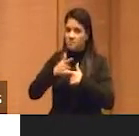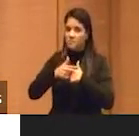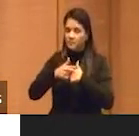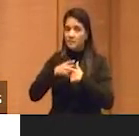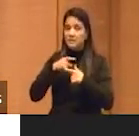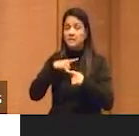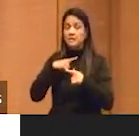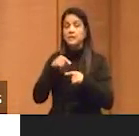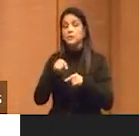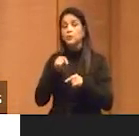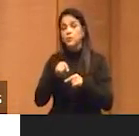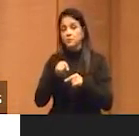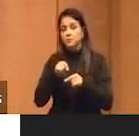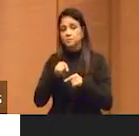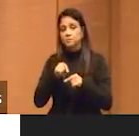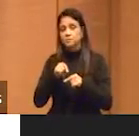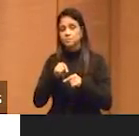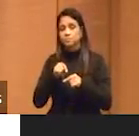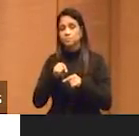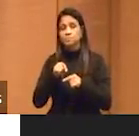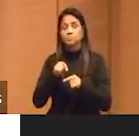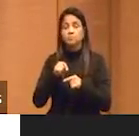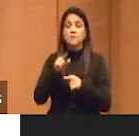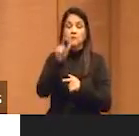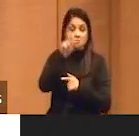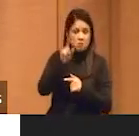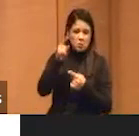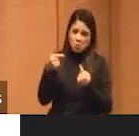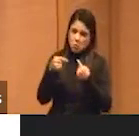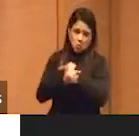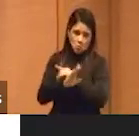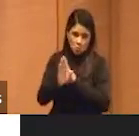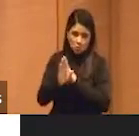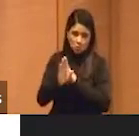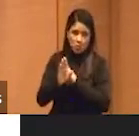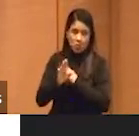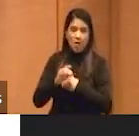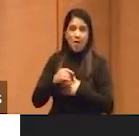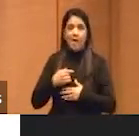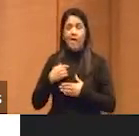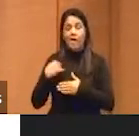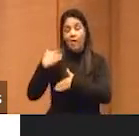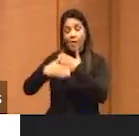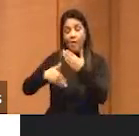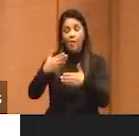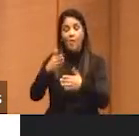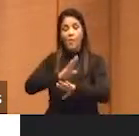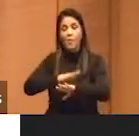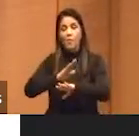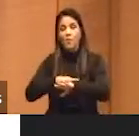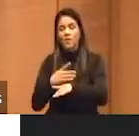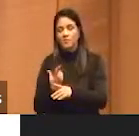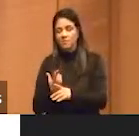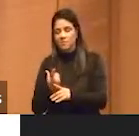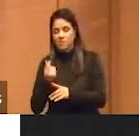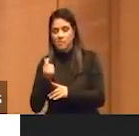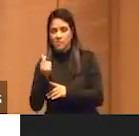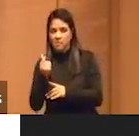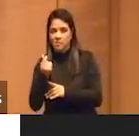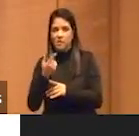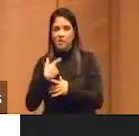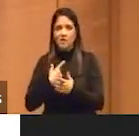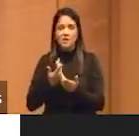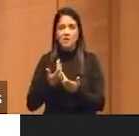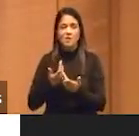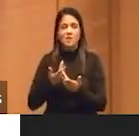aquilo que, tem gente que discorda, mas que alguns chamam a era do capitalismo da vigilância, que é a Shoshana Zuboff, o